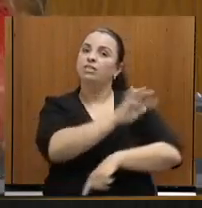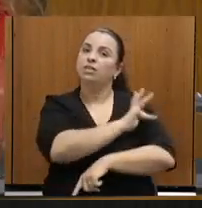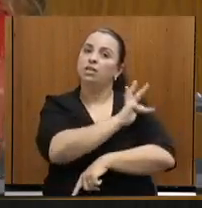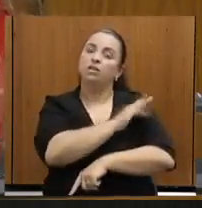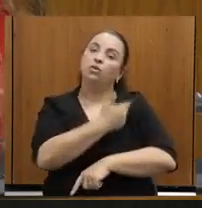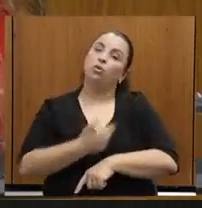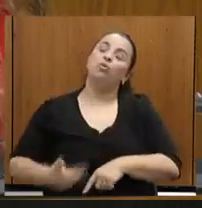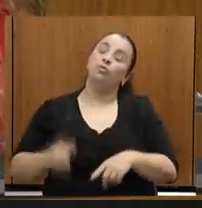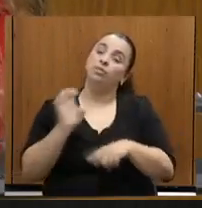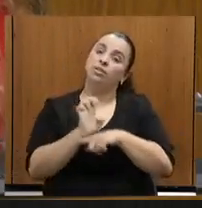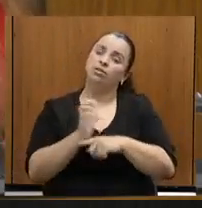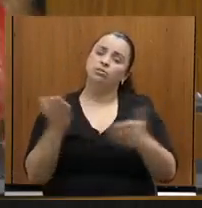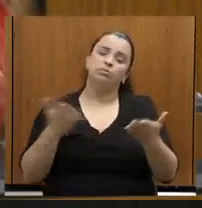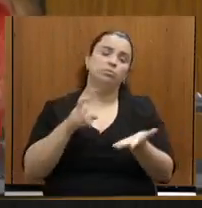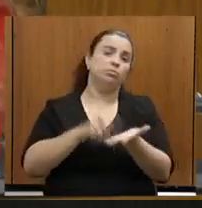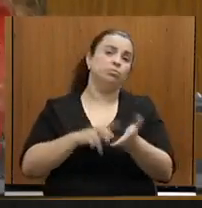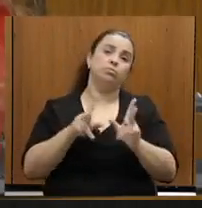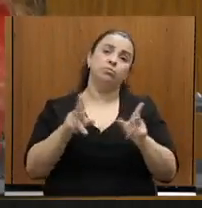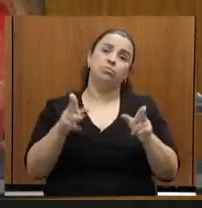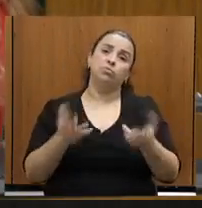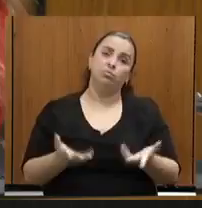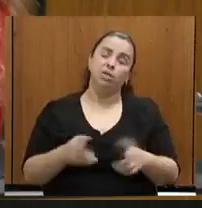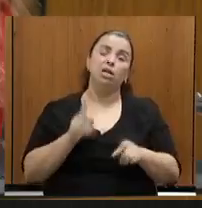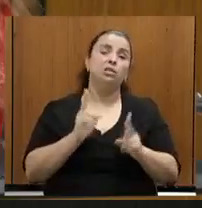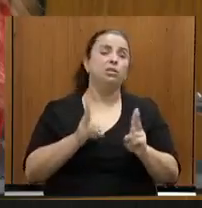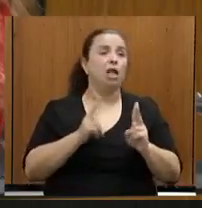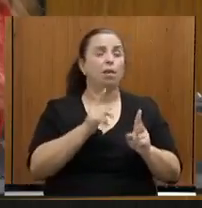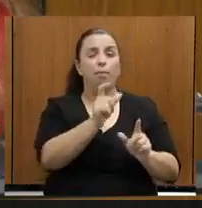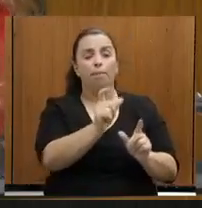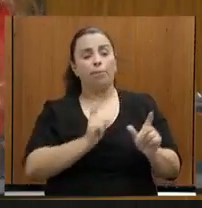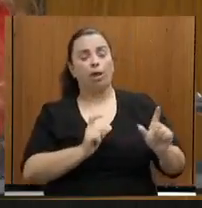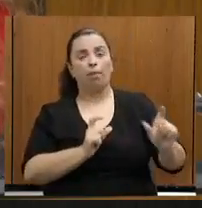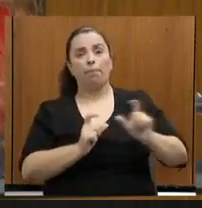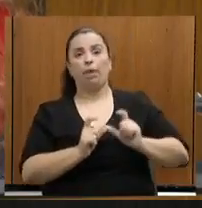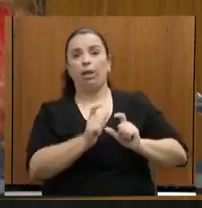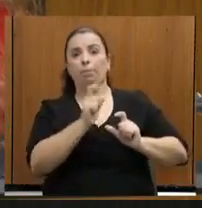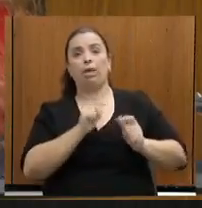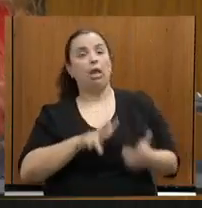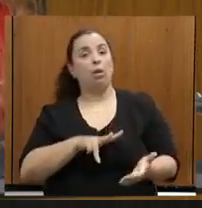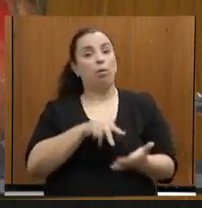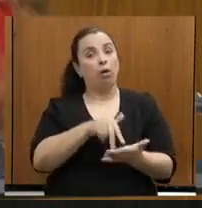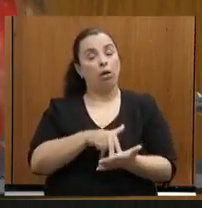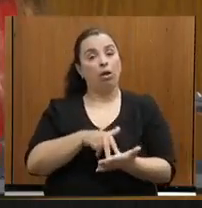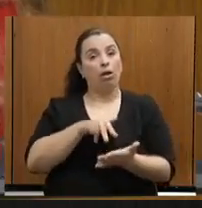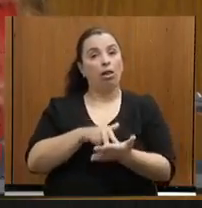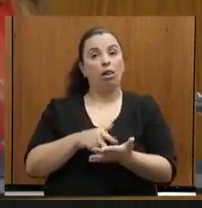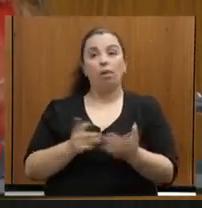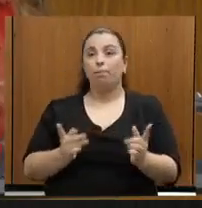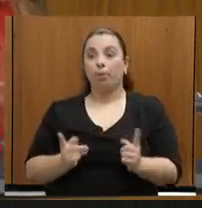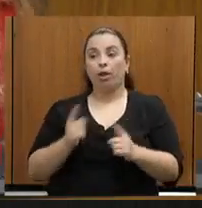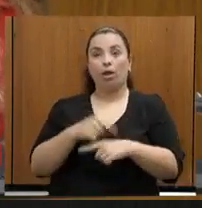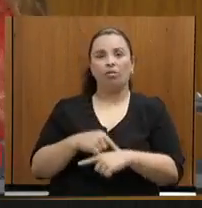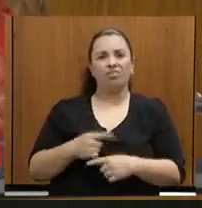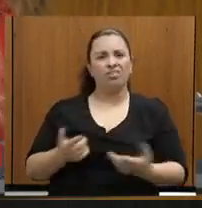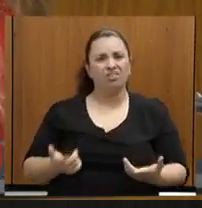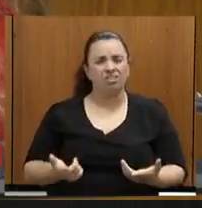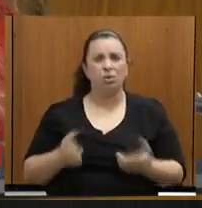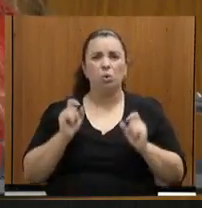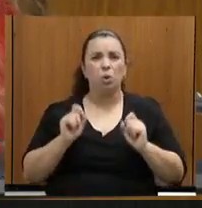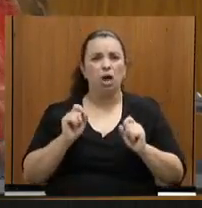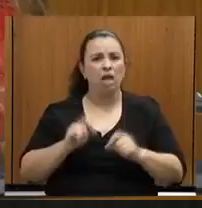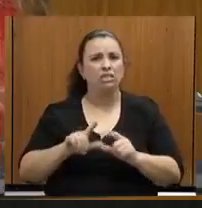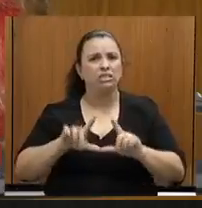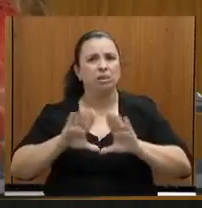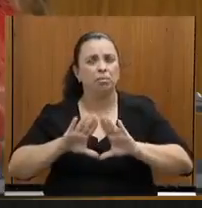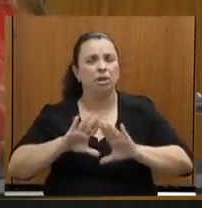foi da mesma forma. Estou sempre escutando um posicionamento tentando inverter o que a Assembleia fiscaliza.